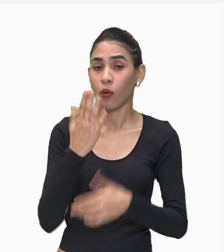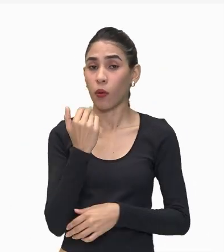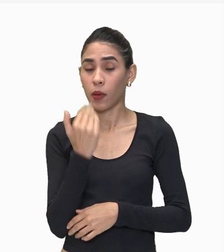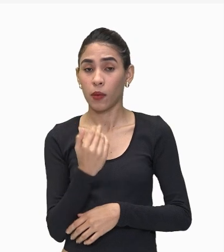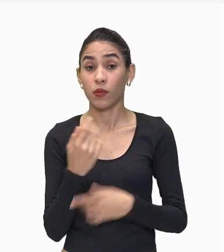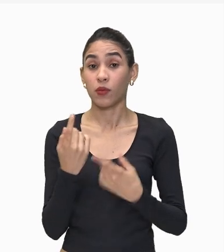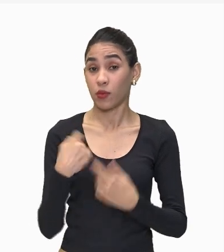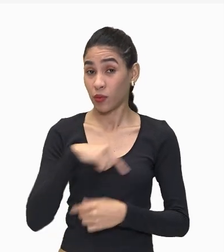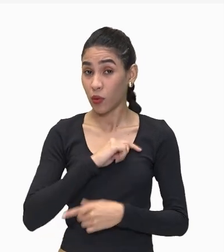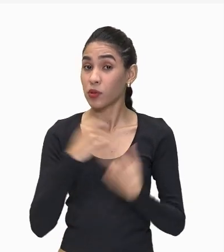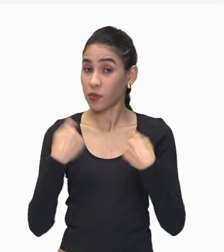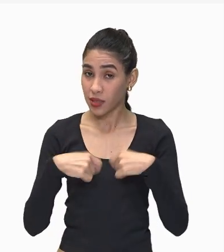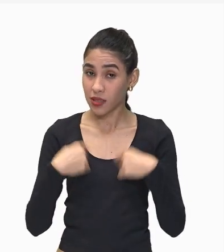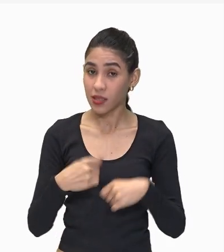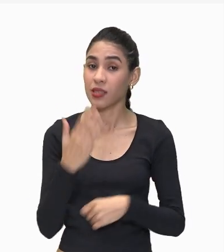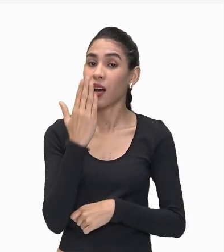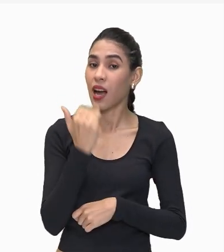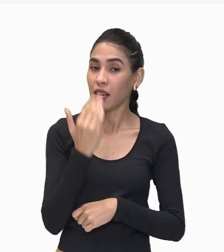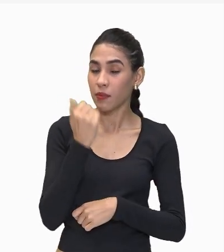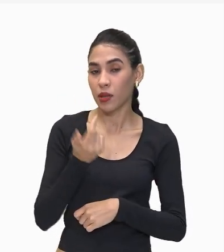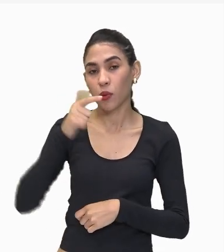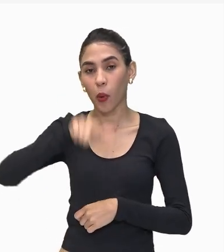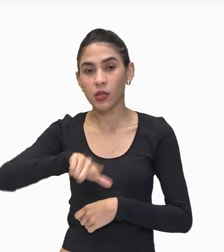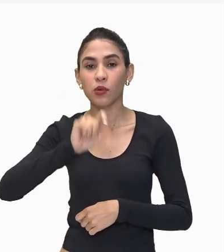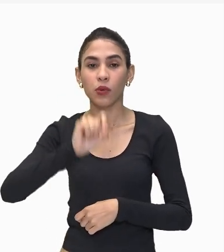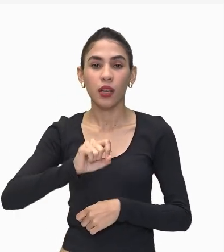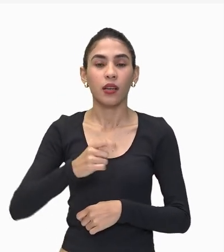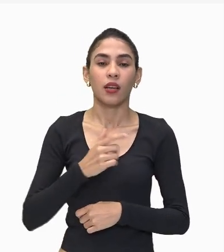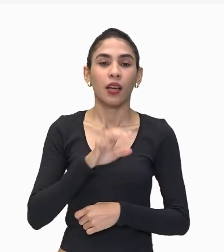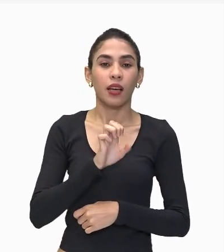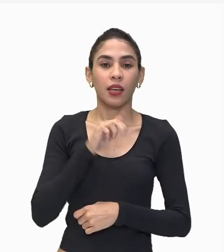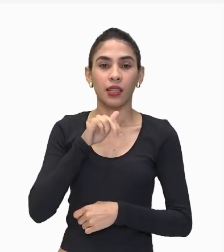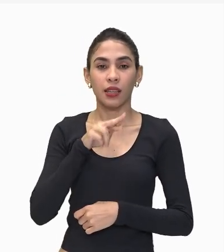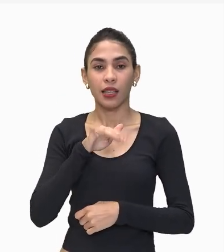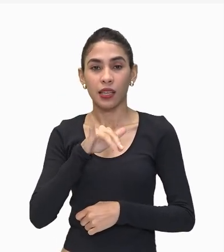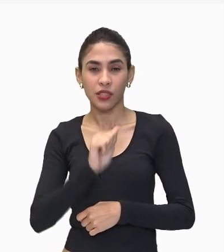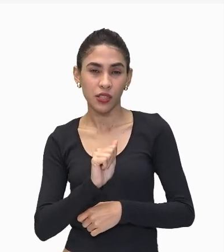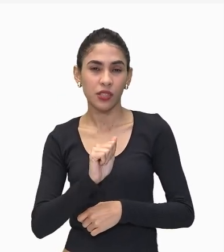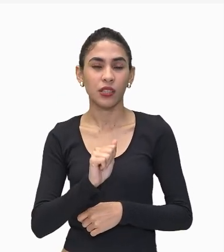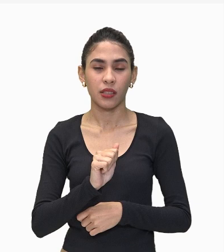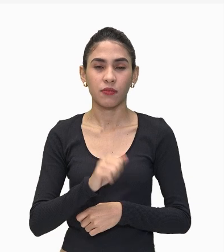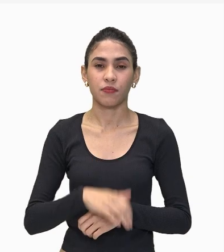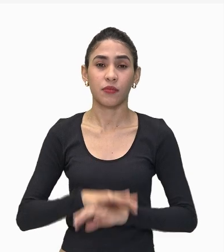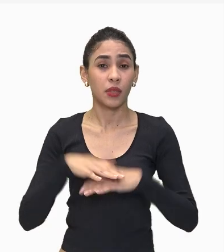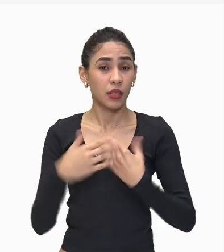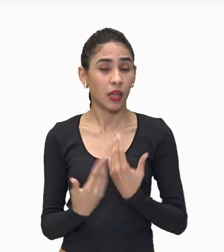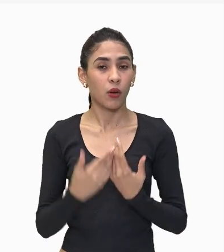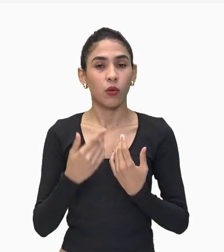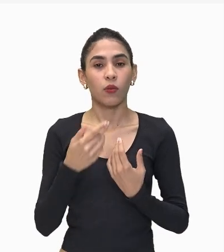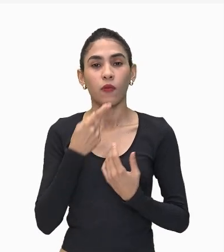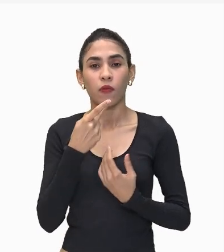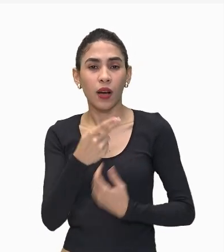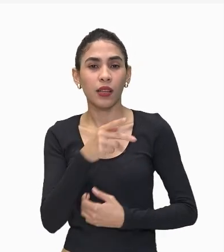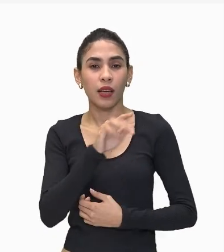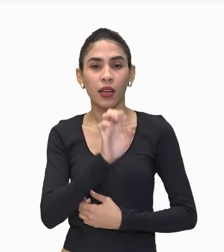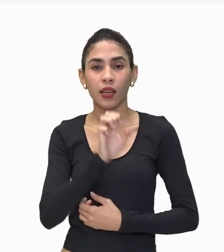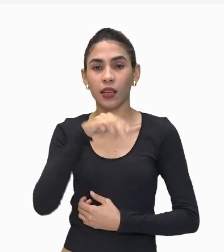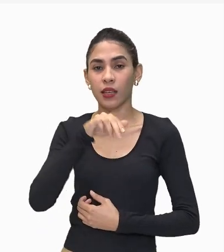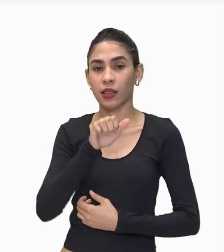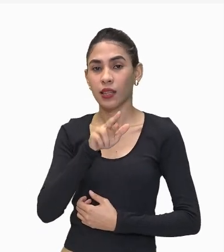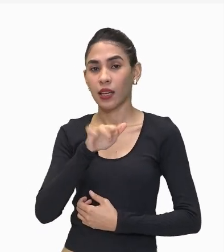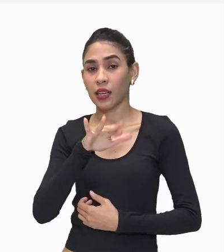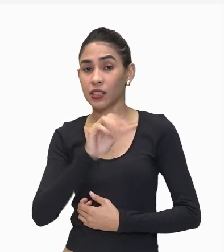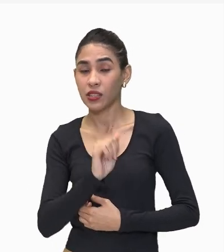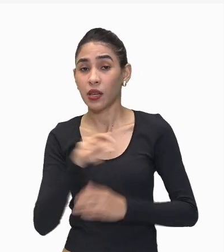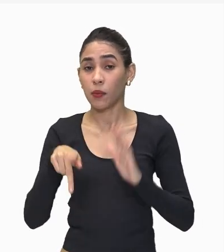precisa de alimento Para ter essa energia Então quando a gente fala Da energia no ecossistema A gente fala que ela é Uma